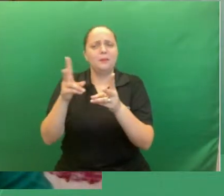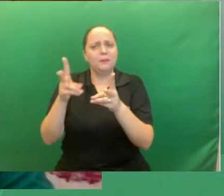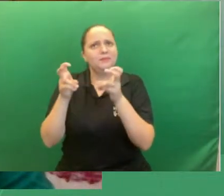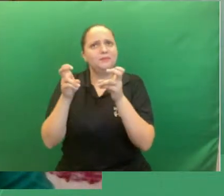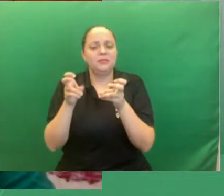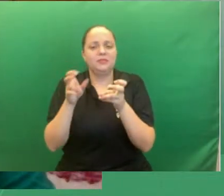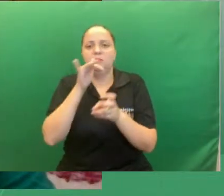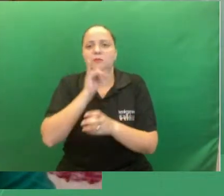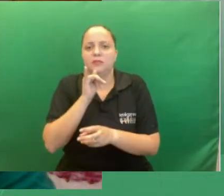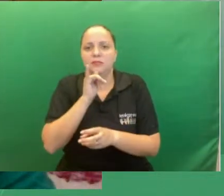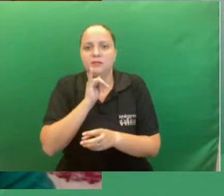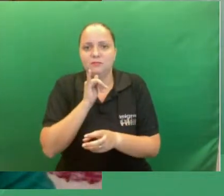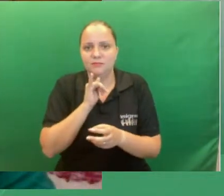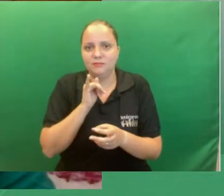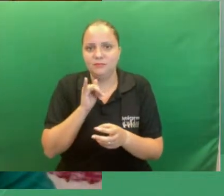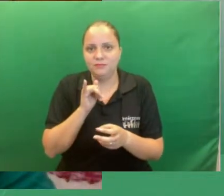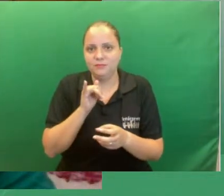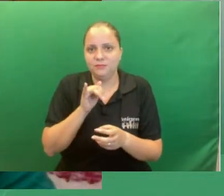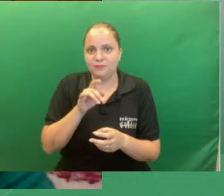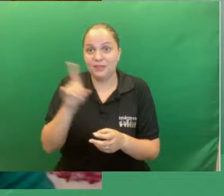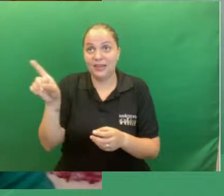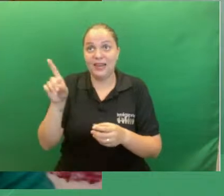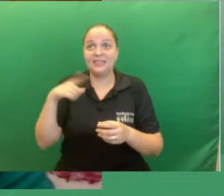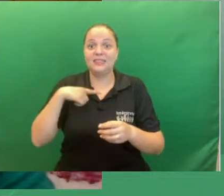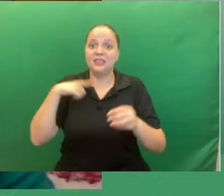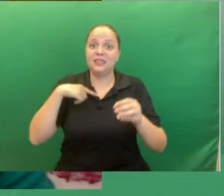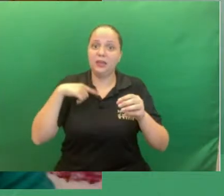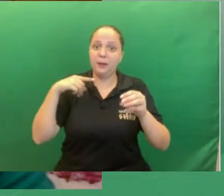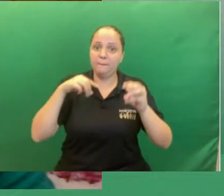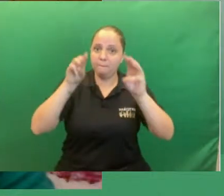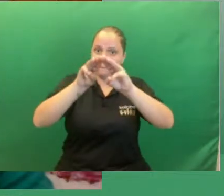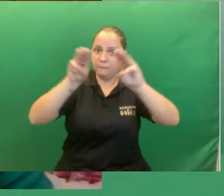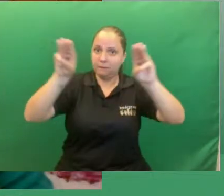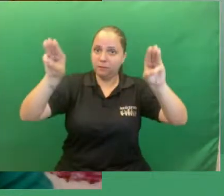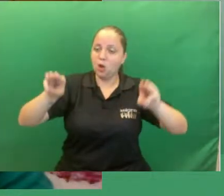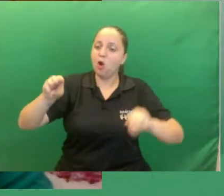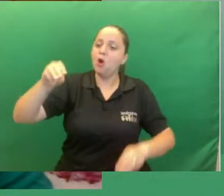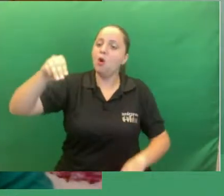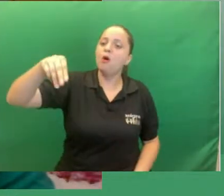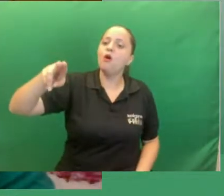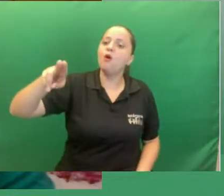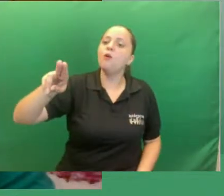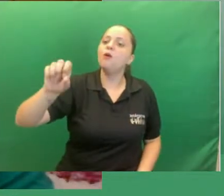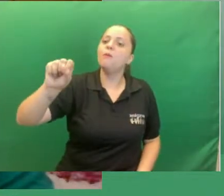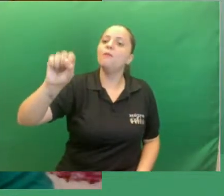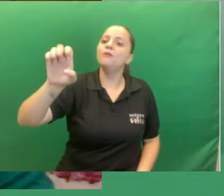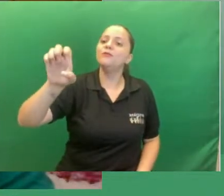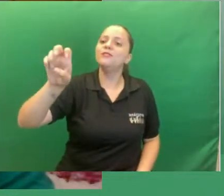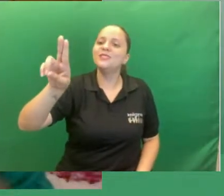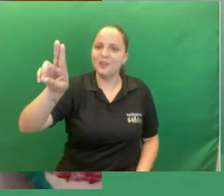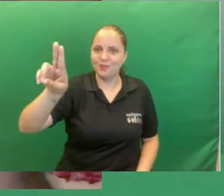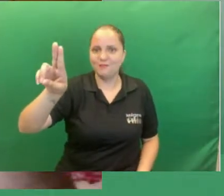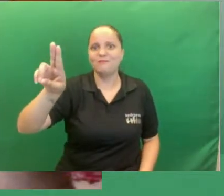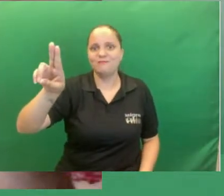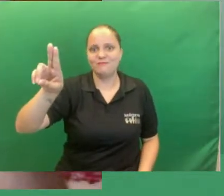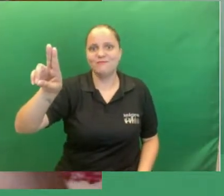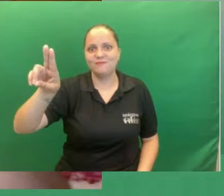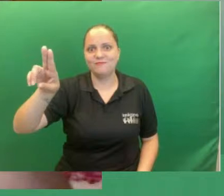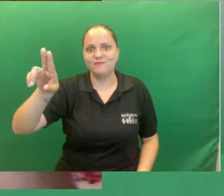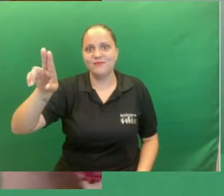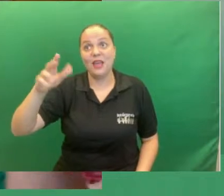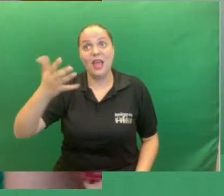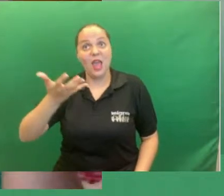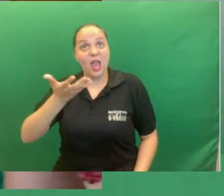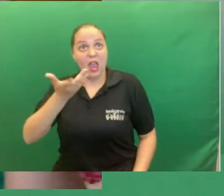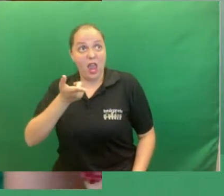não é de Brasília lá é um museu vivo da memória Candanga então um dos meus objetivos também era visitar